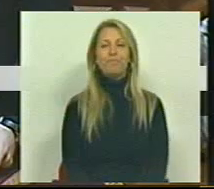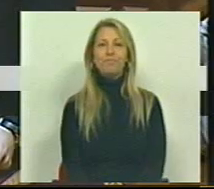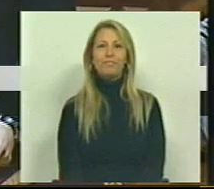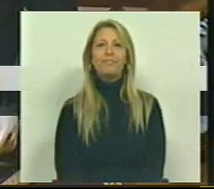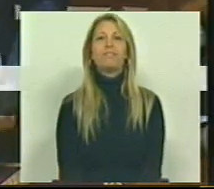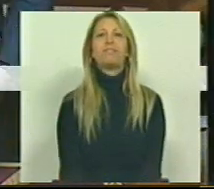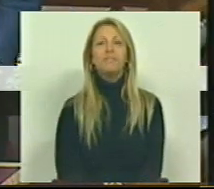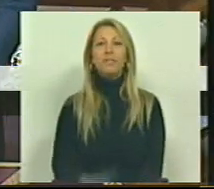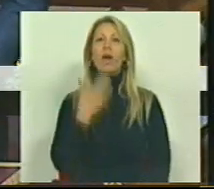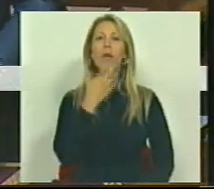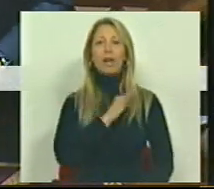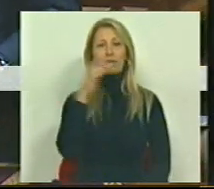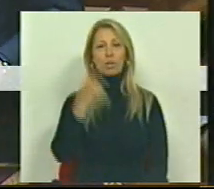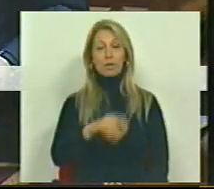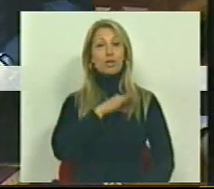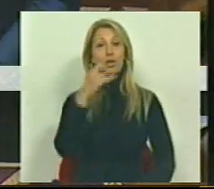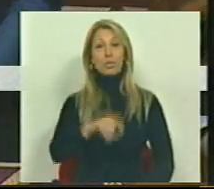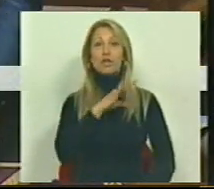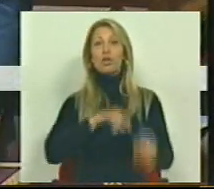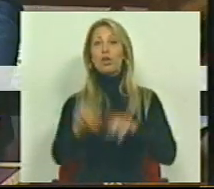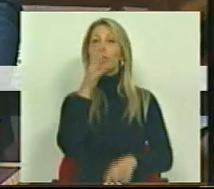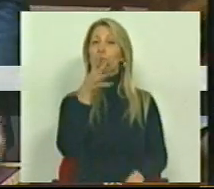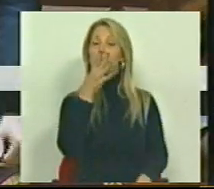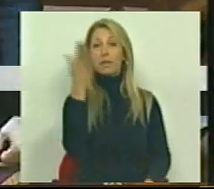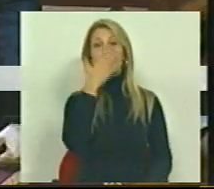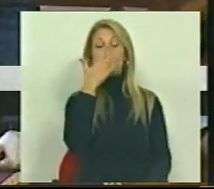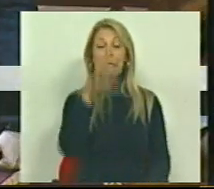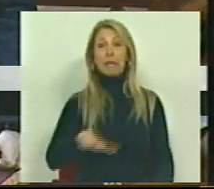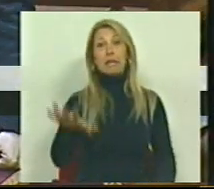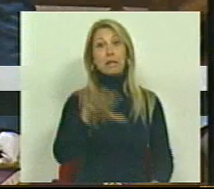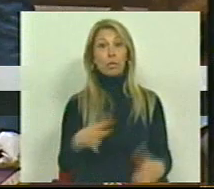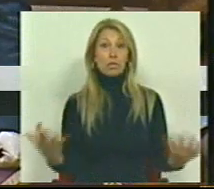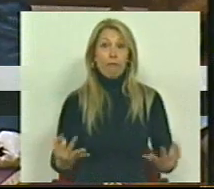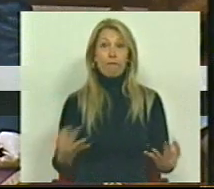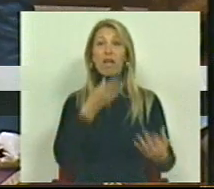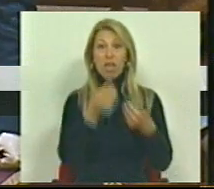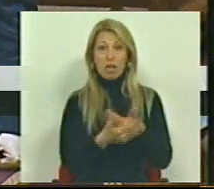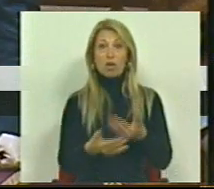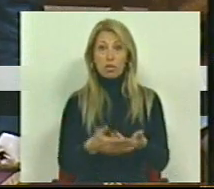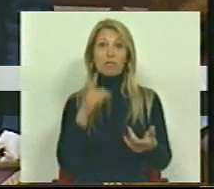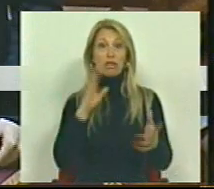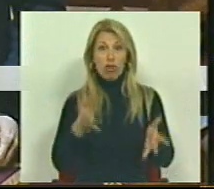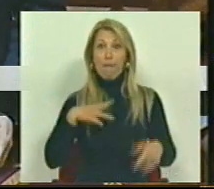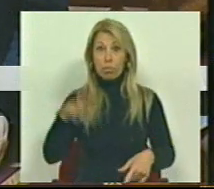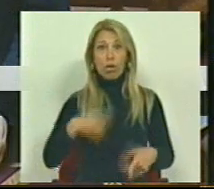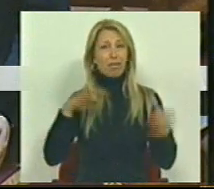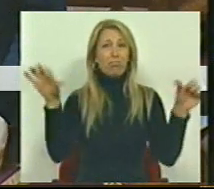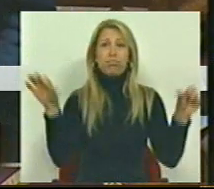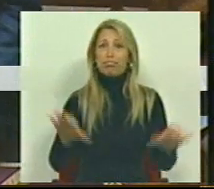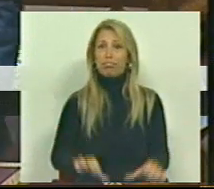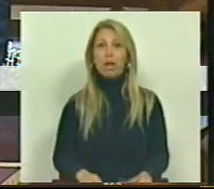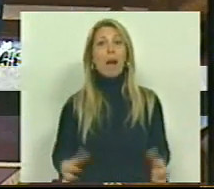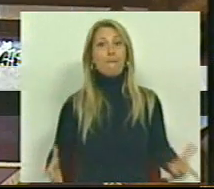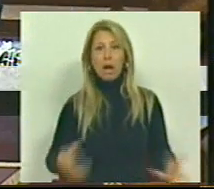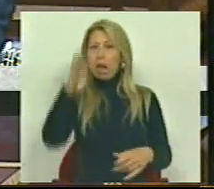Muito obrigado Sr. Presidente, Sr. Presidente, Srs. Deputados. Se a situação dos idosos em Portugal já era má, com grandes dificuldades,